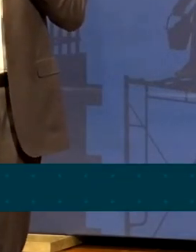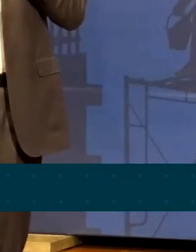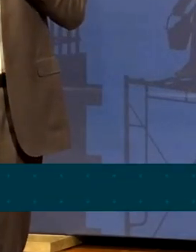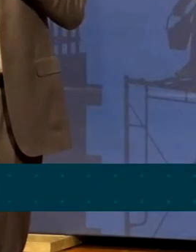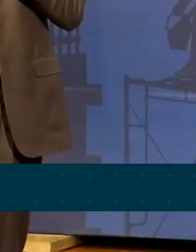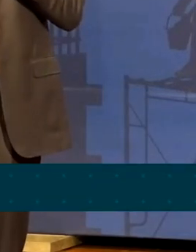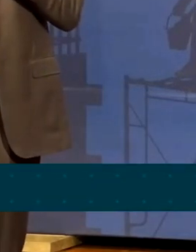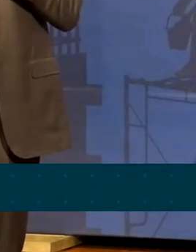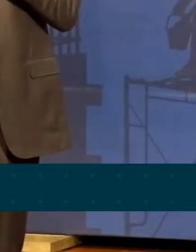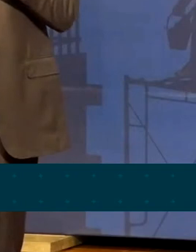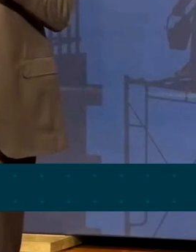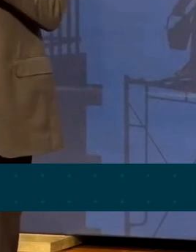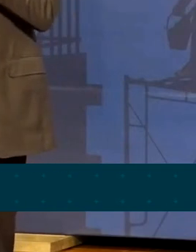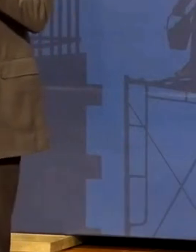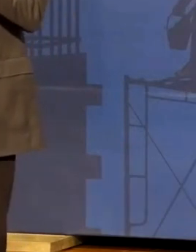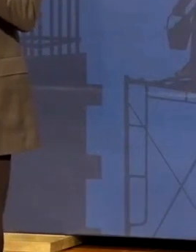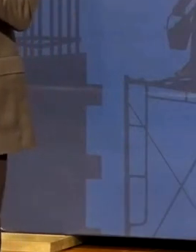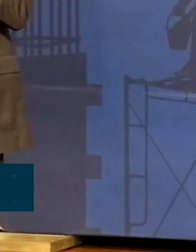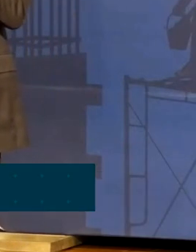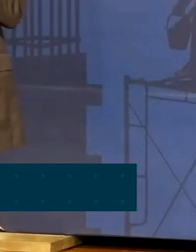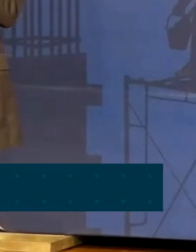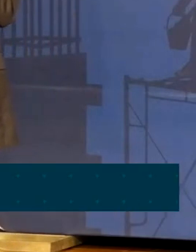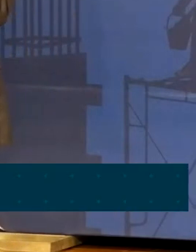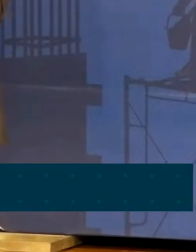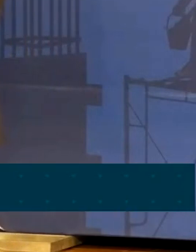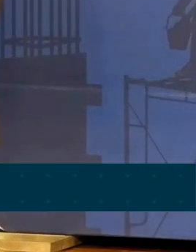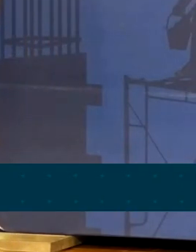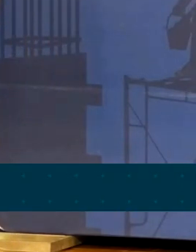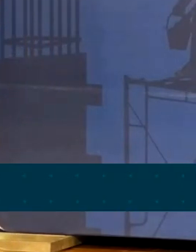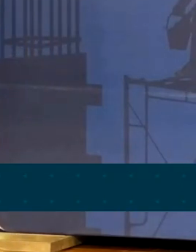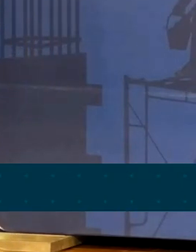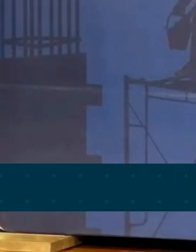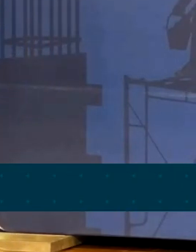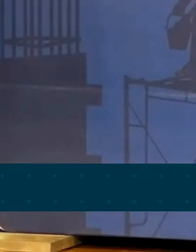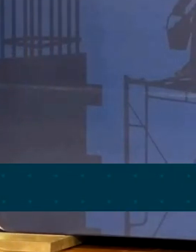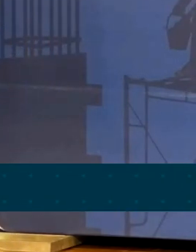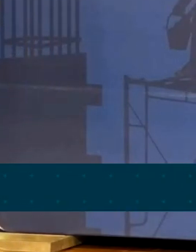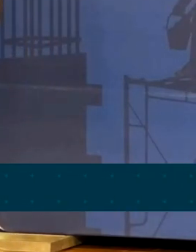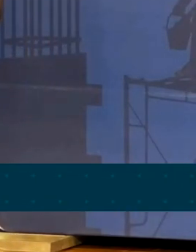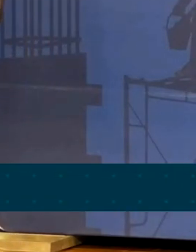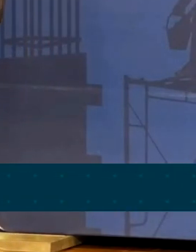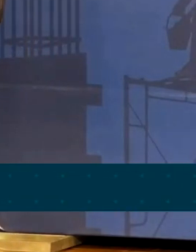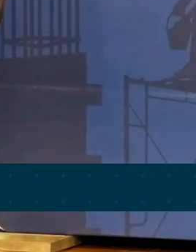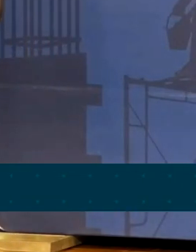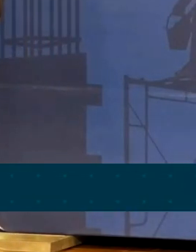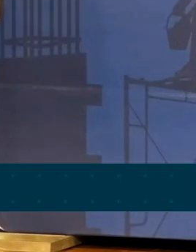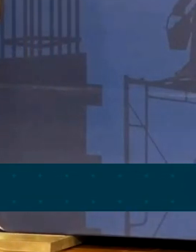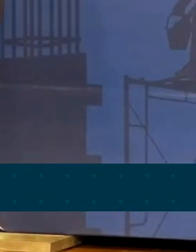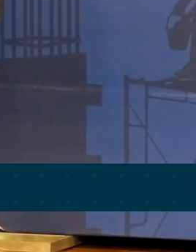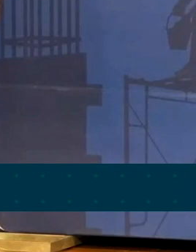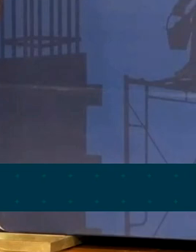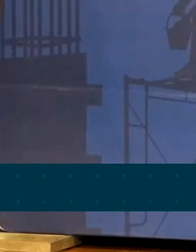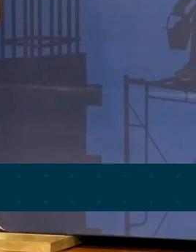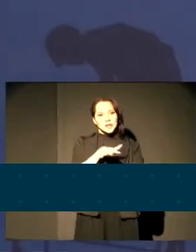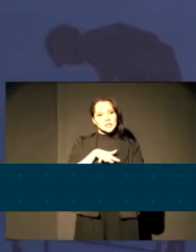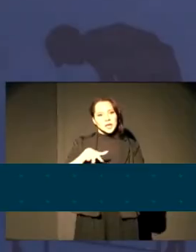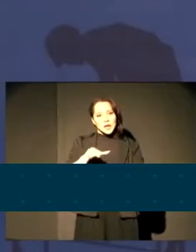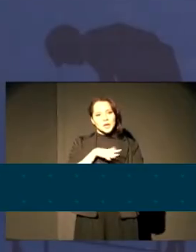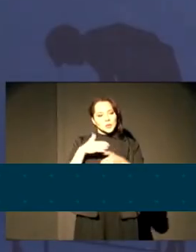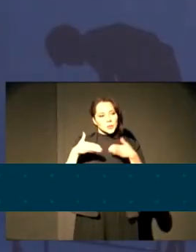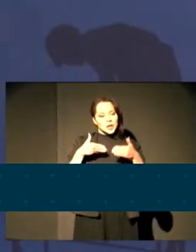e você tem um círculo virtuoso. Por causa disso é que a gente consegue ser tão competitivo.